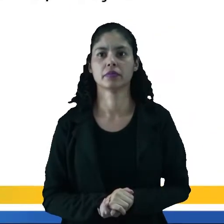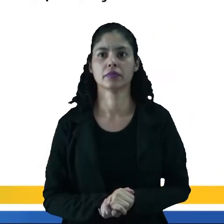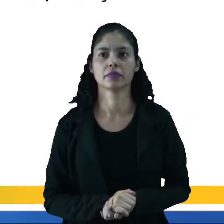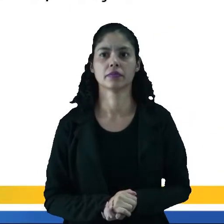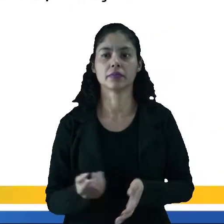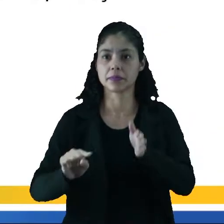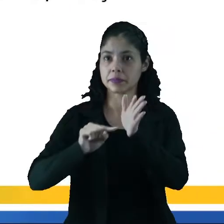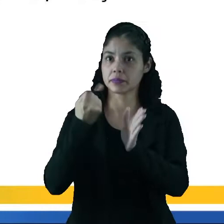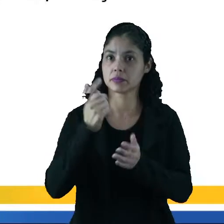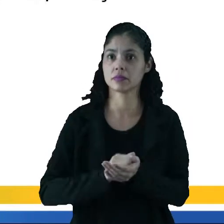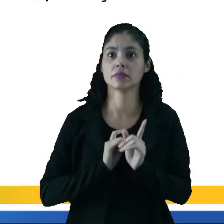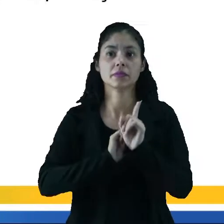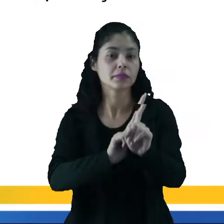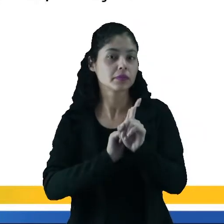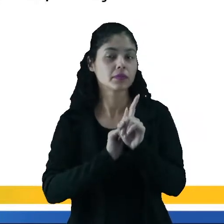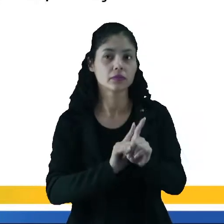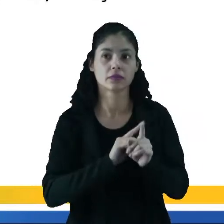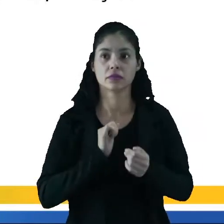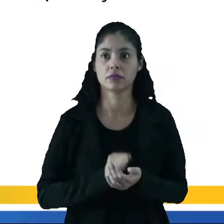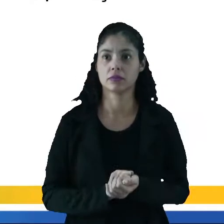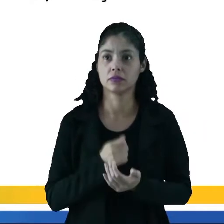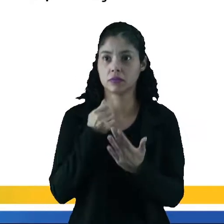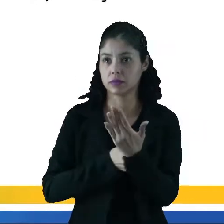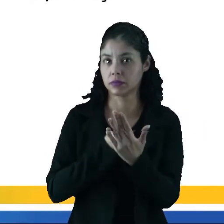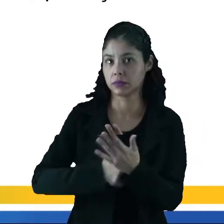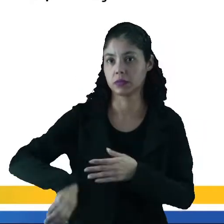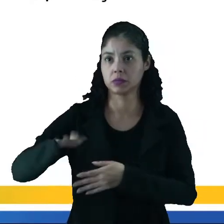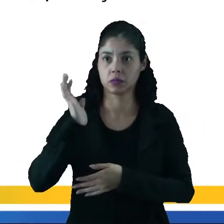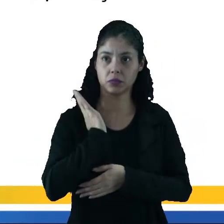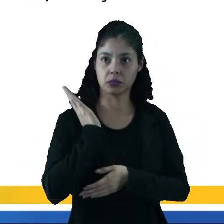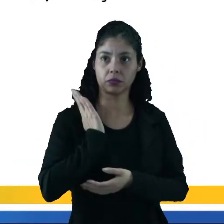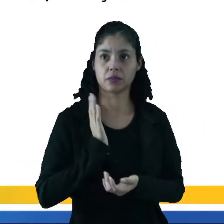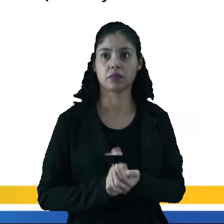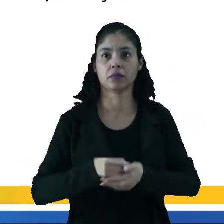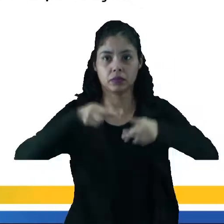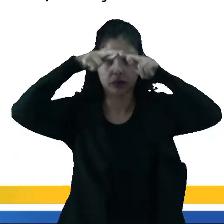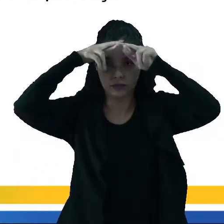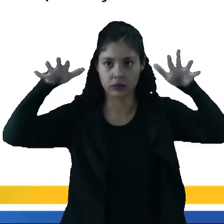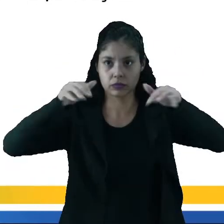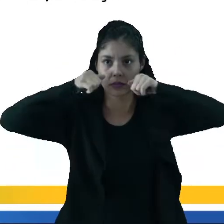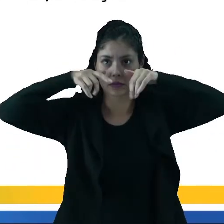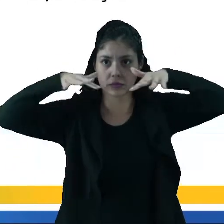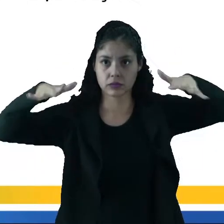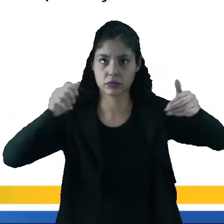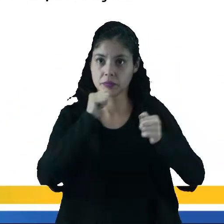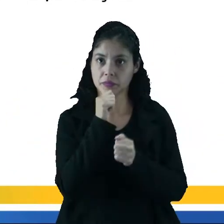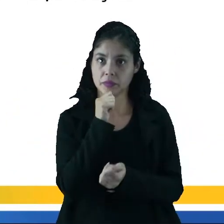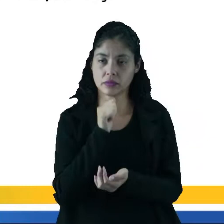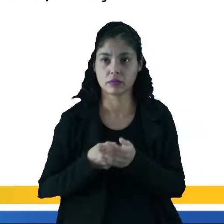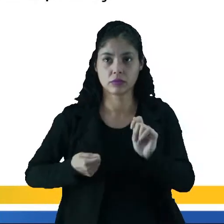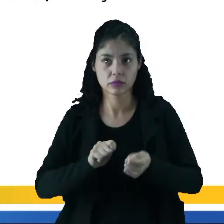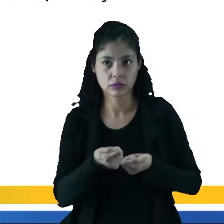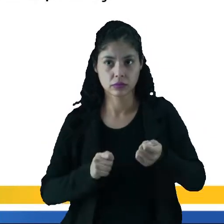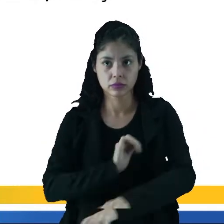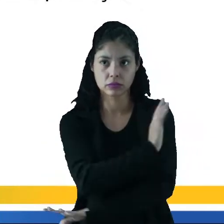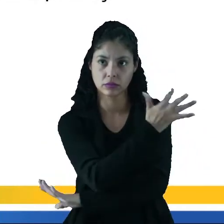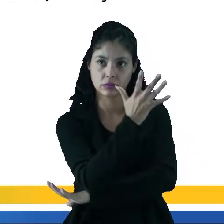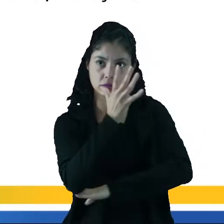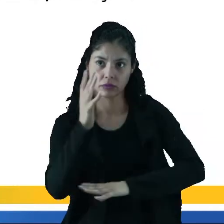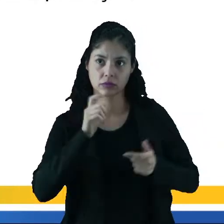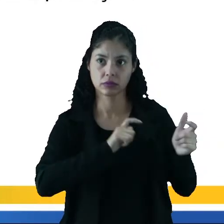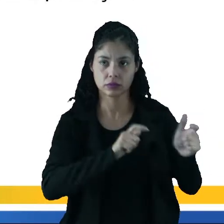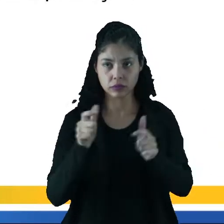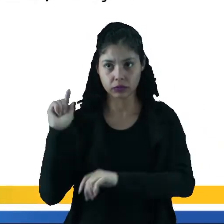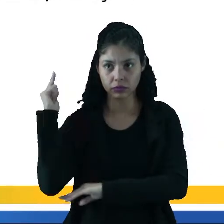Primeira questão, acompanhando a intenção da burguesia renascentista de ampliar seu domínio sobre a natureza